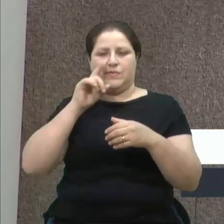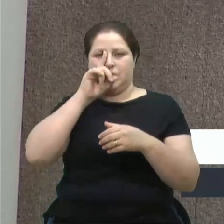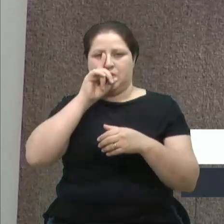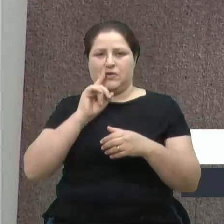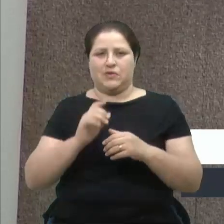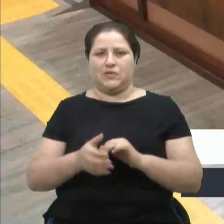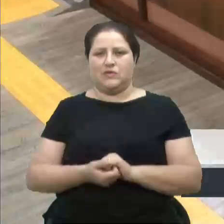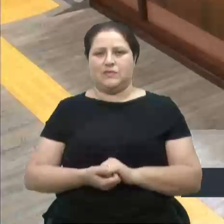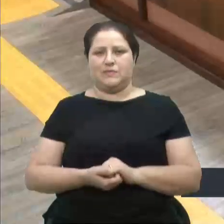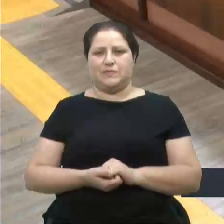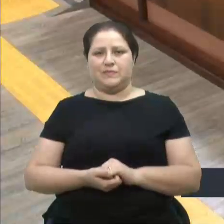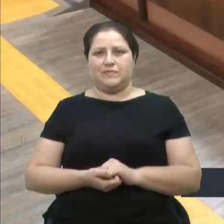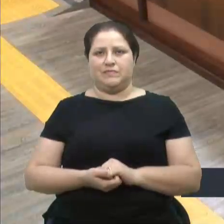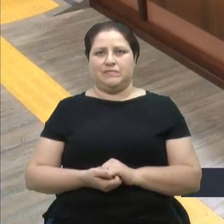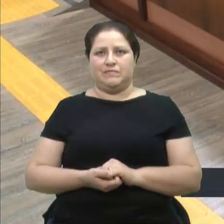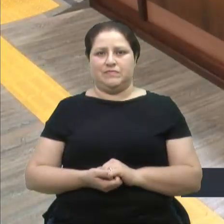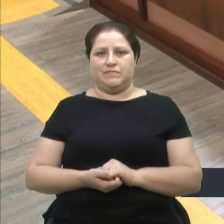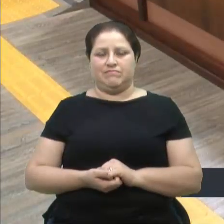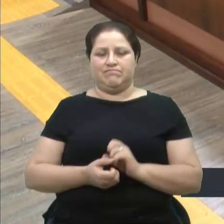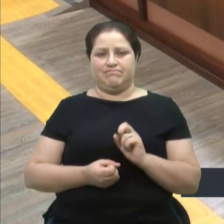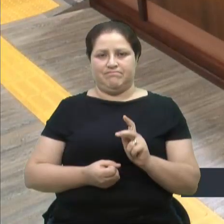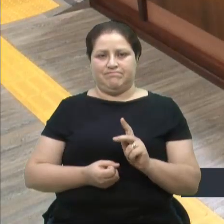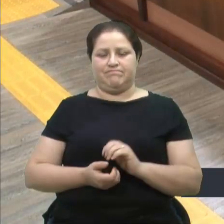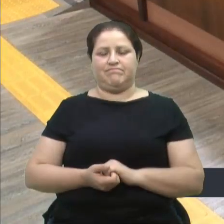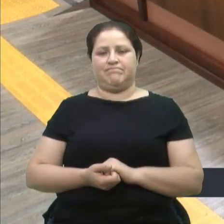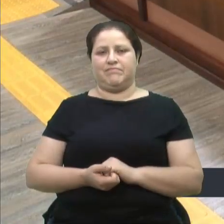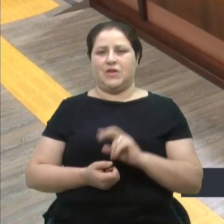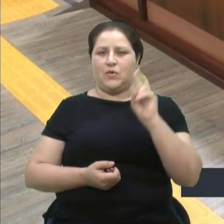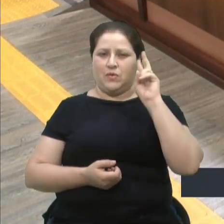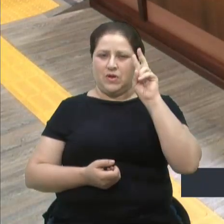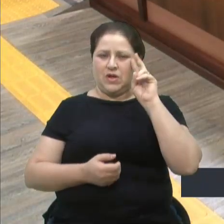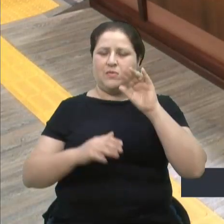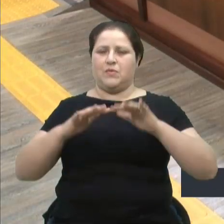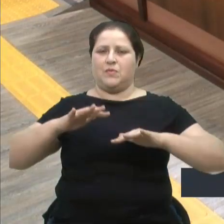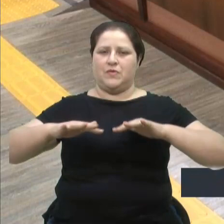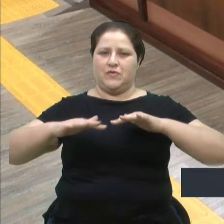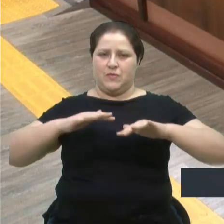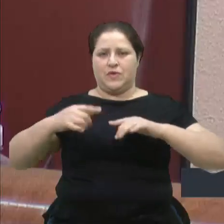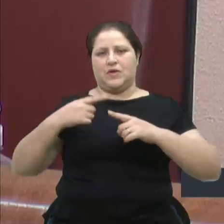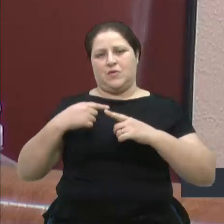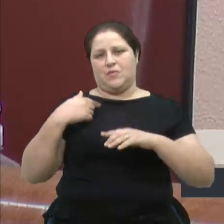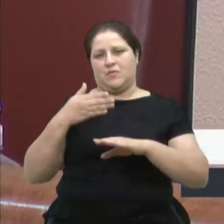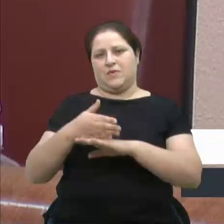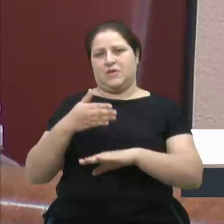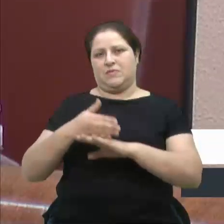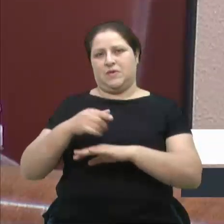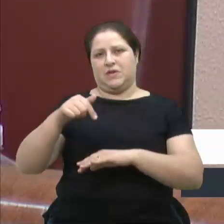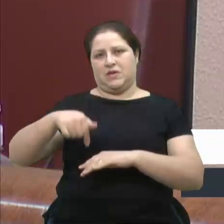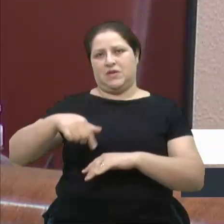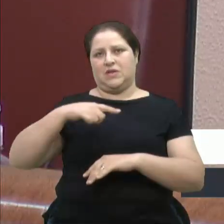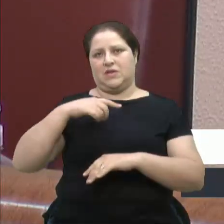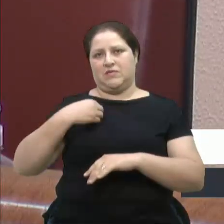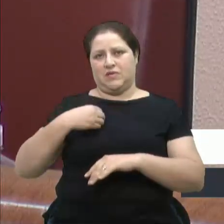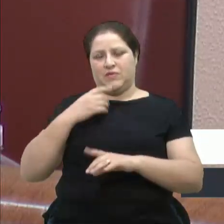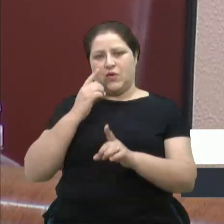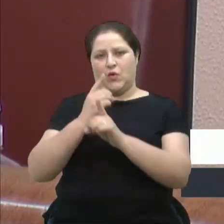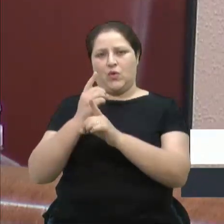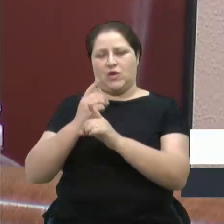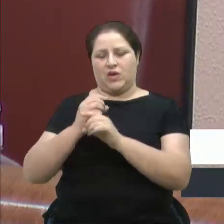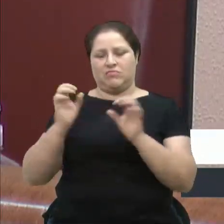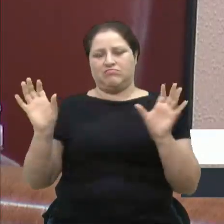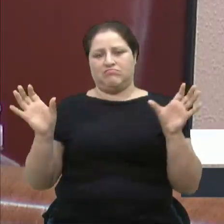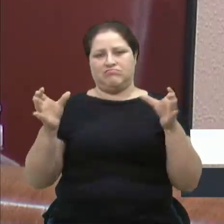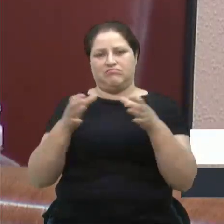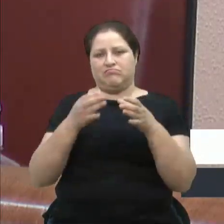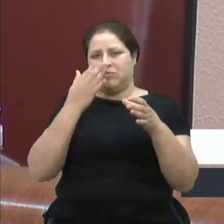parte, vereador Bressan. Obrigado, vereador Escalco. Bom, eu me lembro muito bem dessas manifestações que participei. Estava aqui, me encontrei com as pessoas aqui na frente